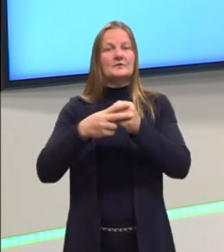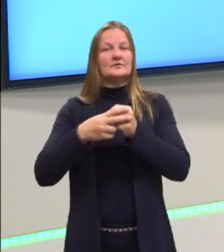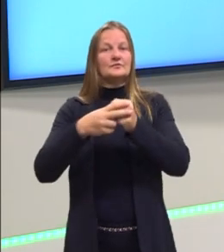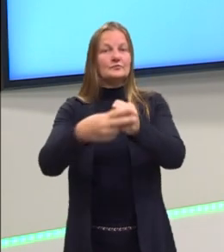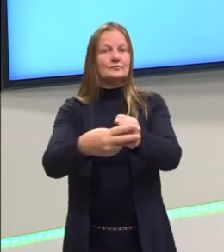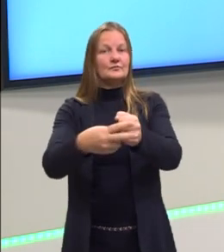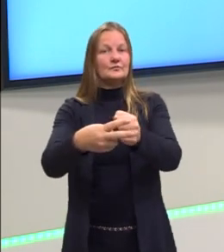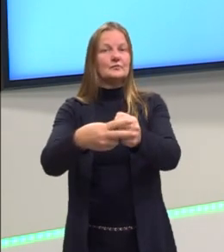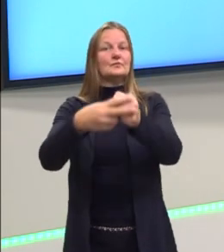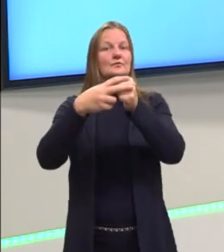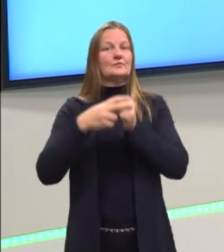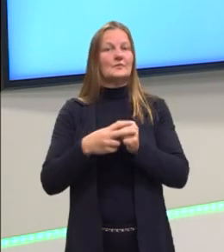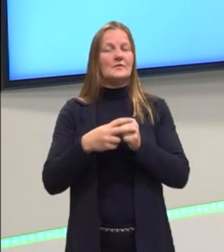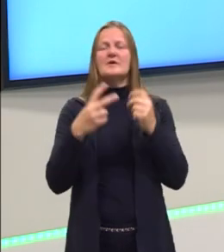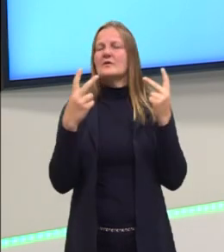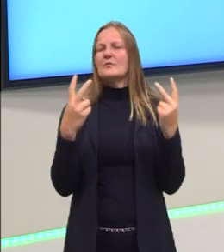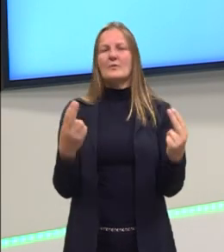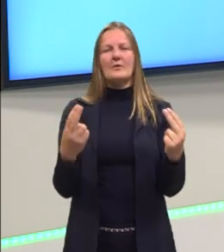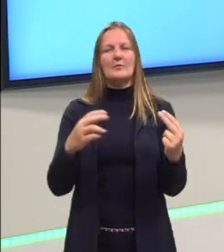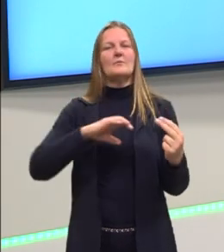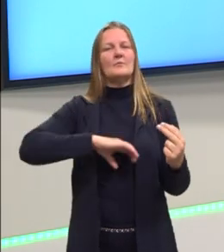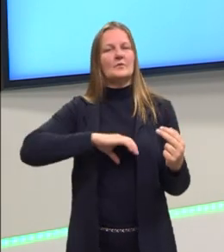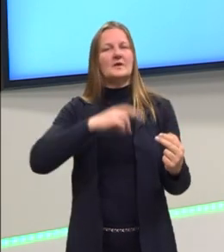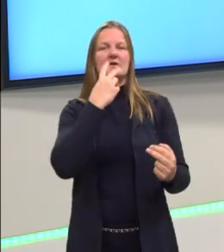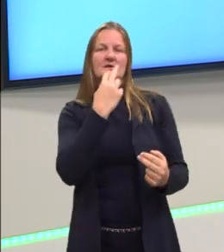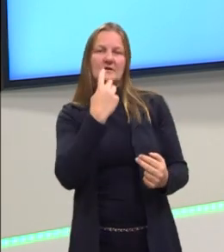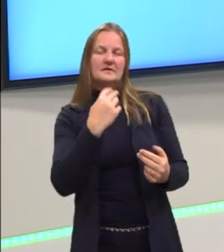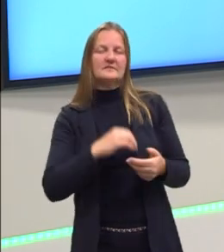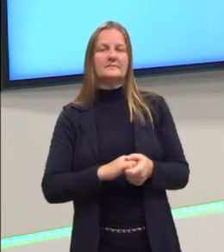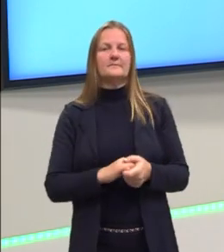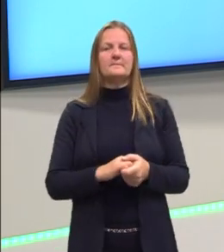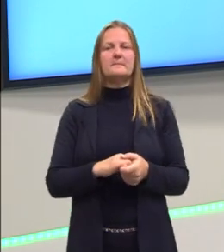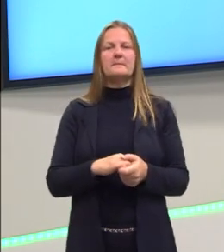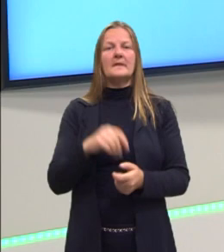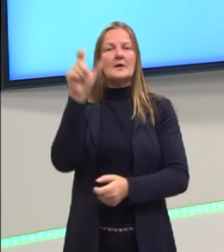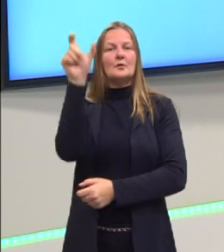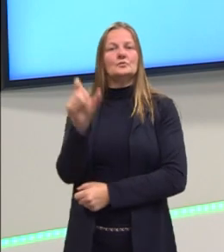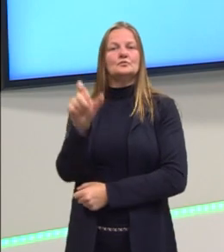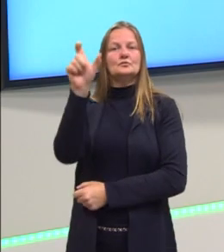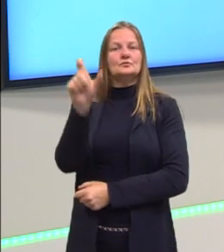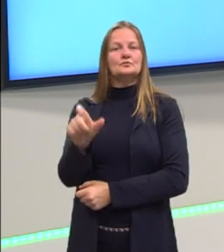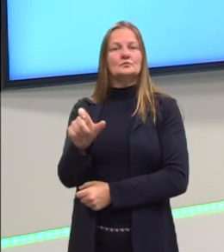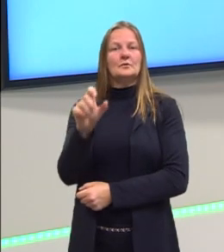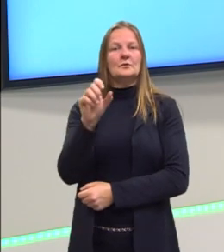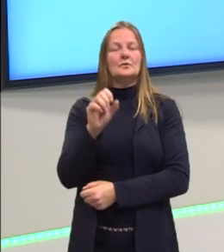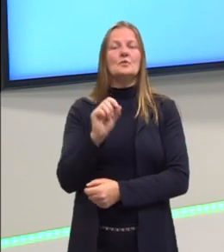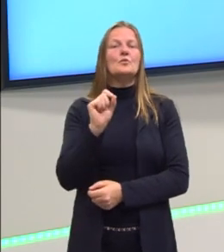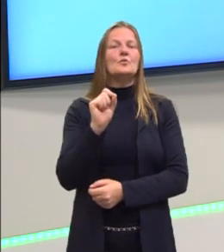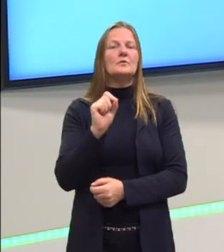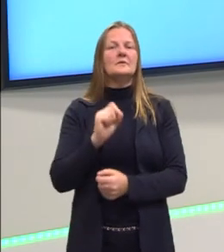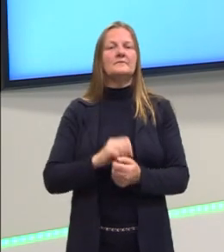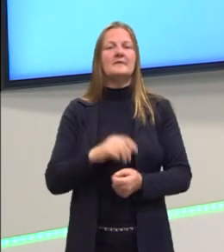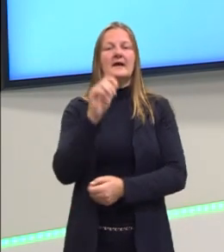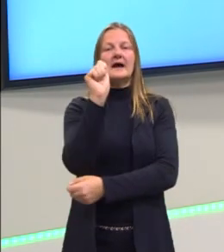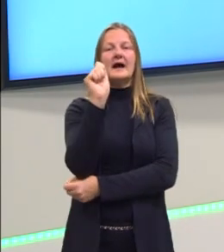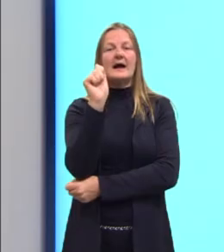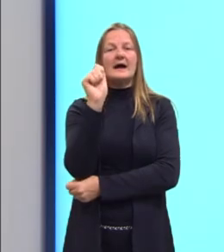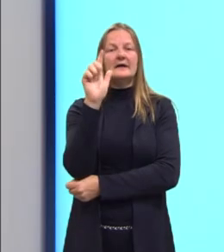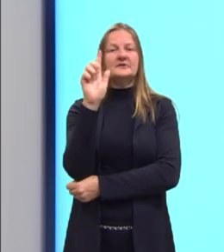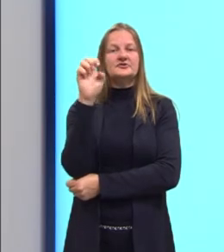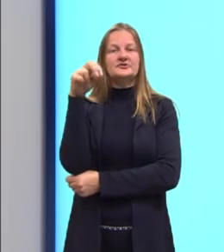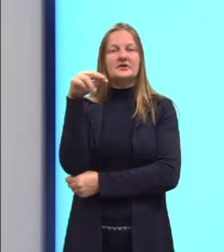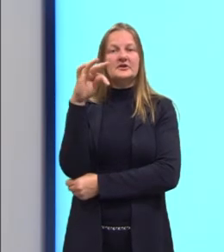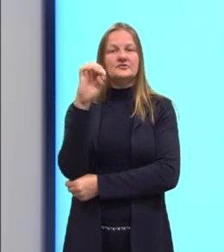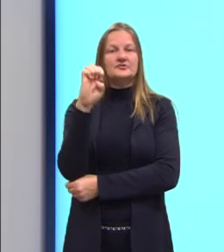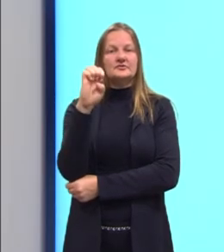passiva dentro da língua portuguesa, nós tratamos aqui. O sujeito agente. O que seria o sujeito agente? O que eu